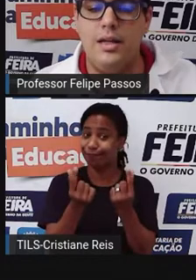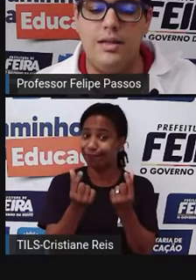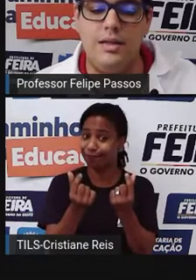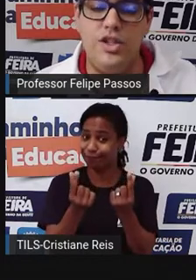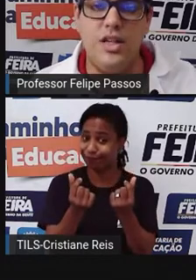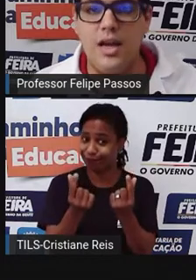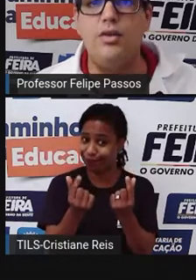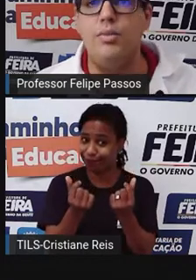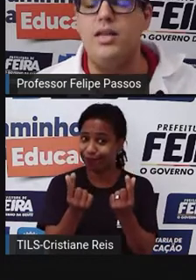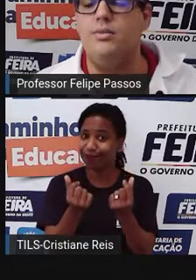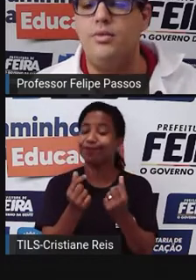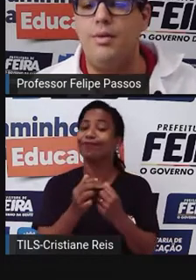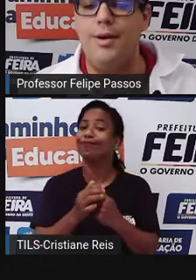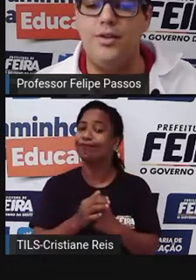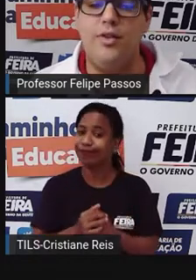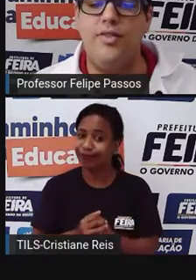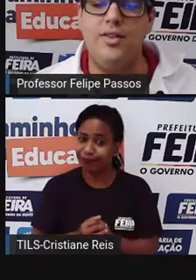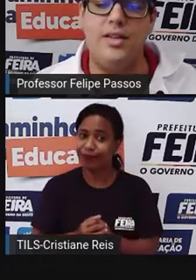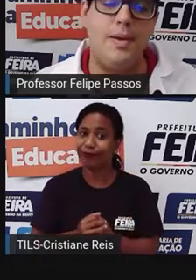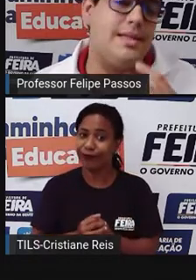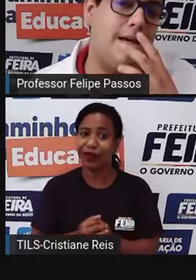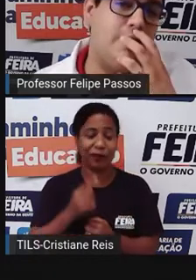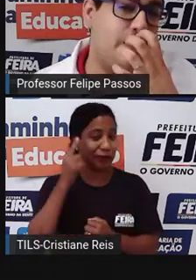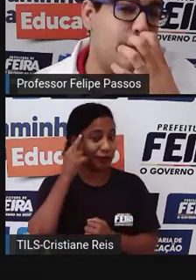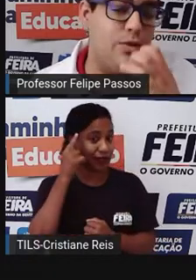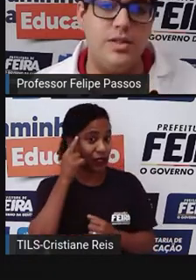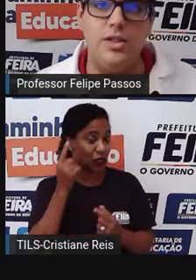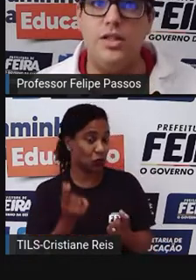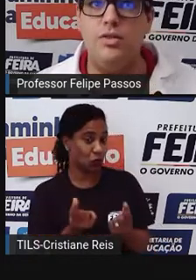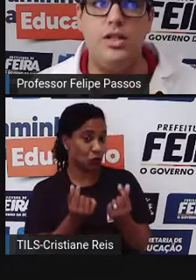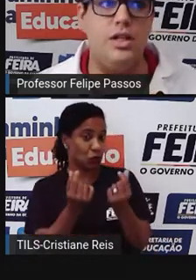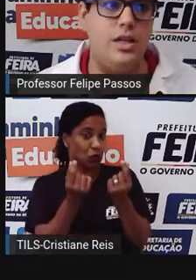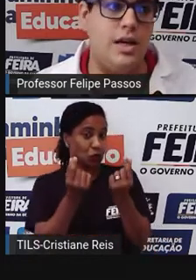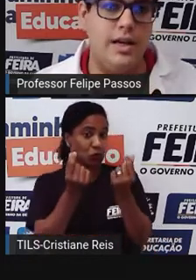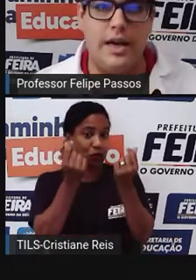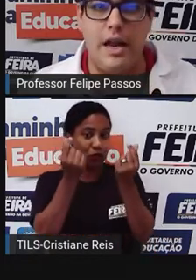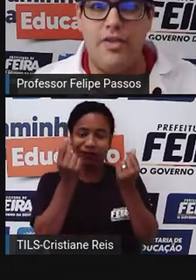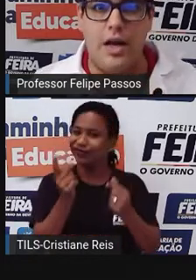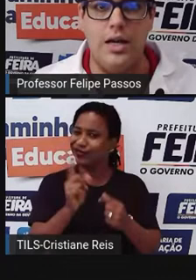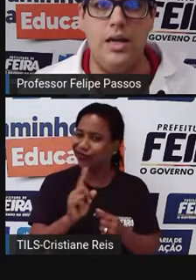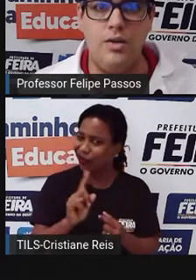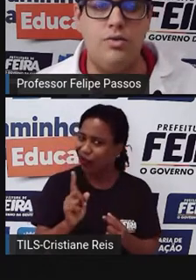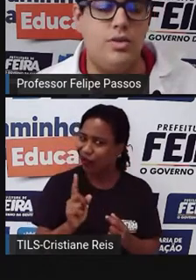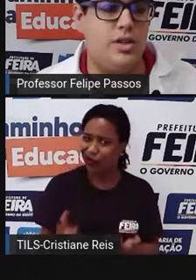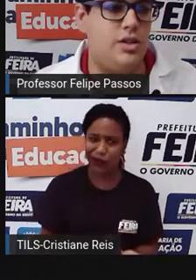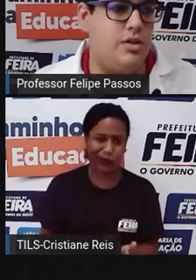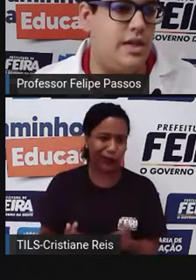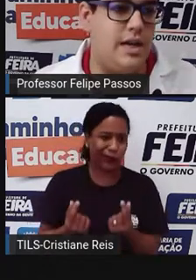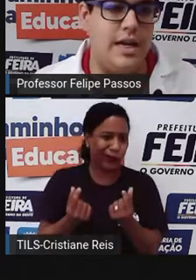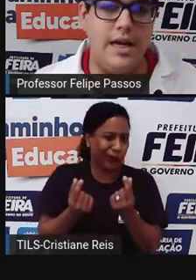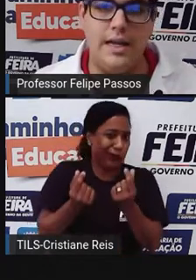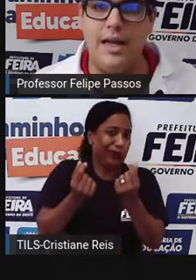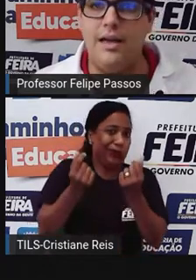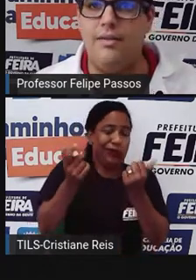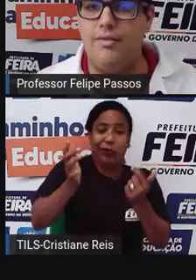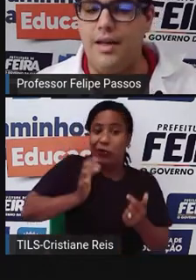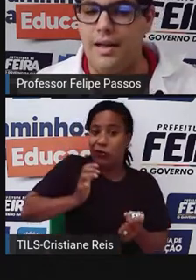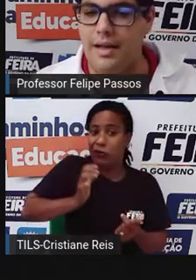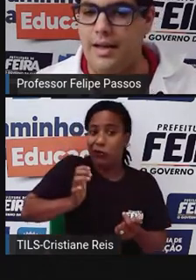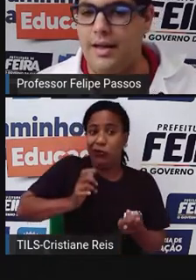em dinheiro mesmo. Mas eu não estou falando aqui pensar em dinheiro no sentido de querer ficar rico, no sentido de querer